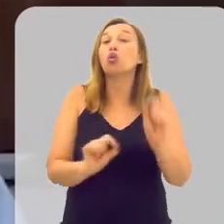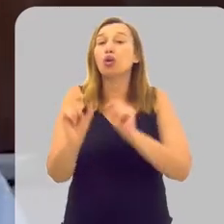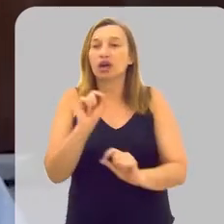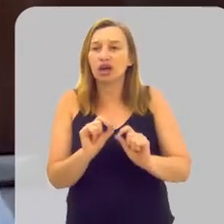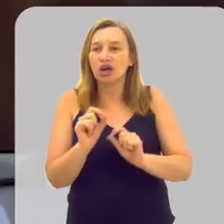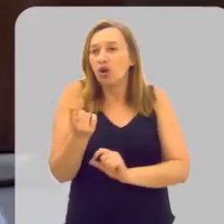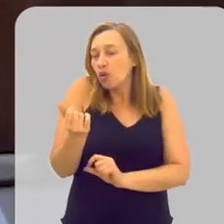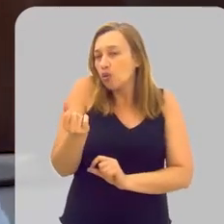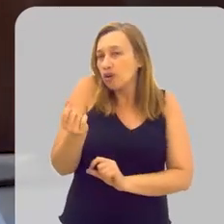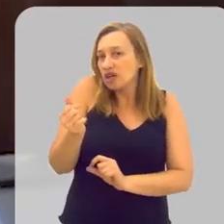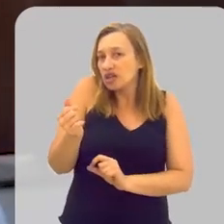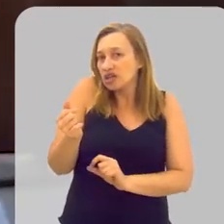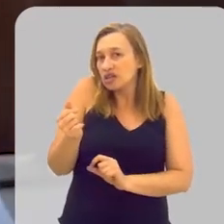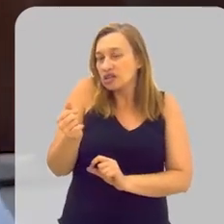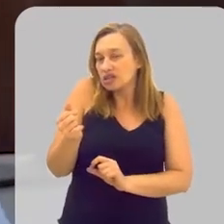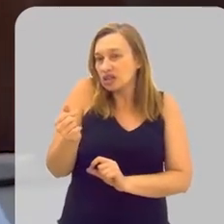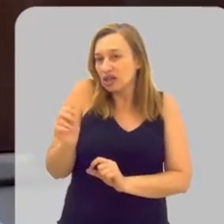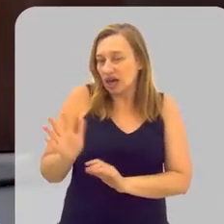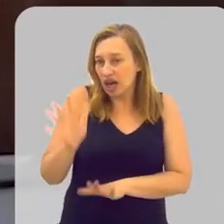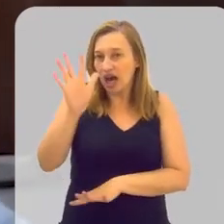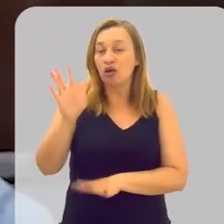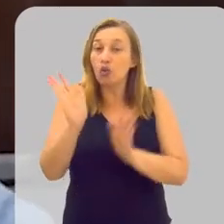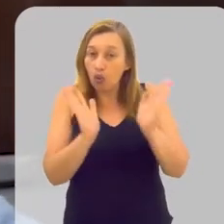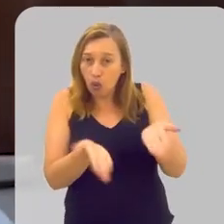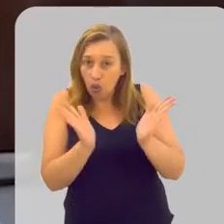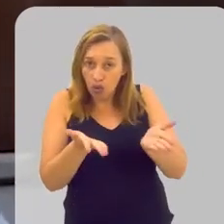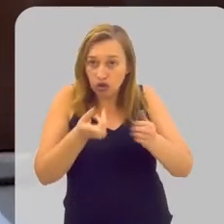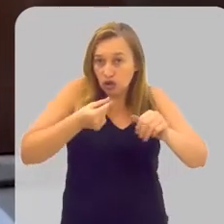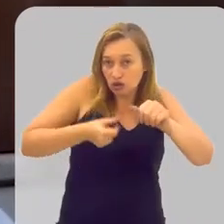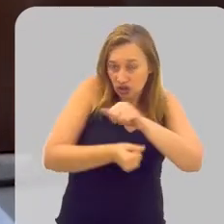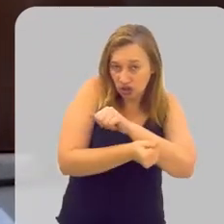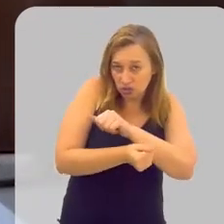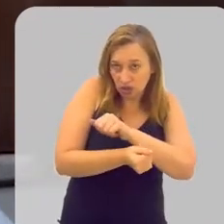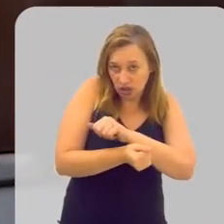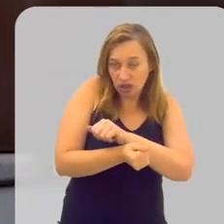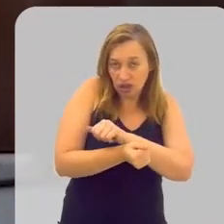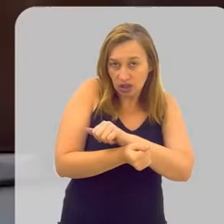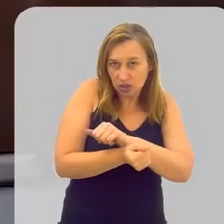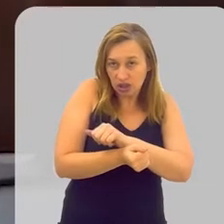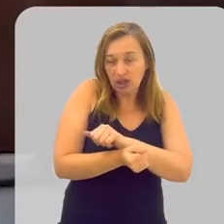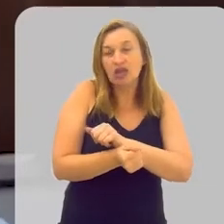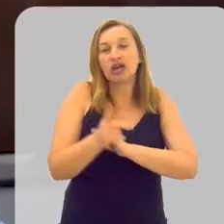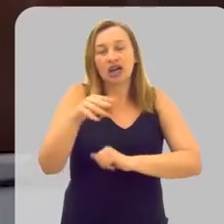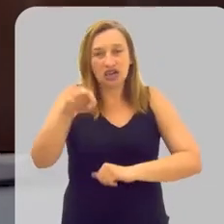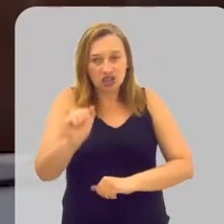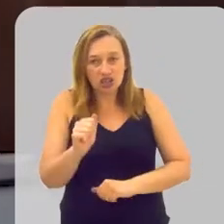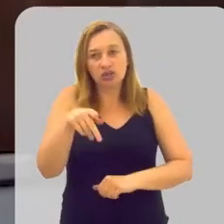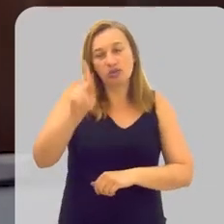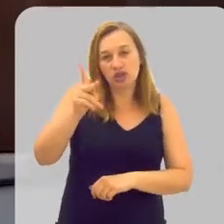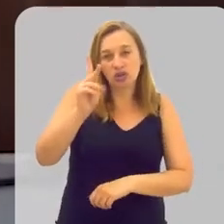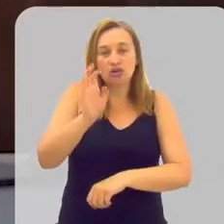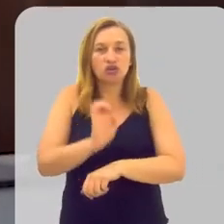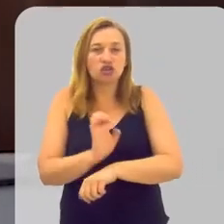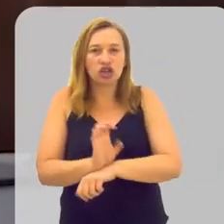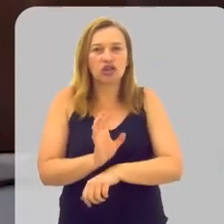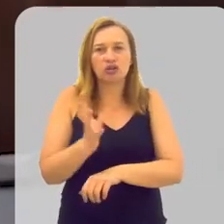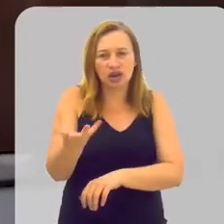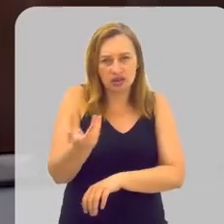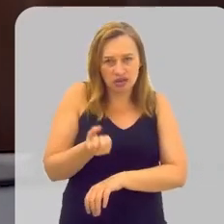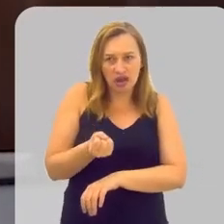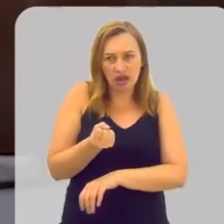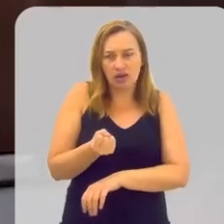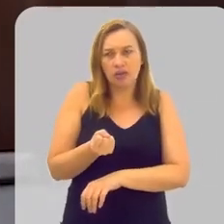demonstra que o preço que está alto hoje, que é aquele direcionador do investimento, é o direcionador das rendas de petróleo também que o Estado